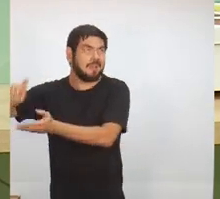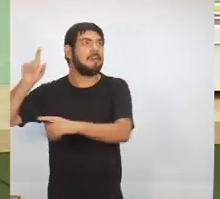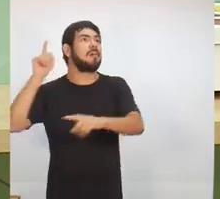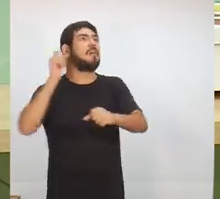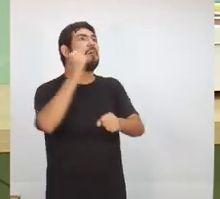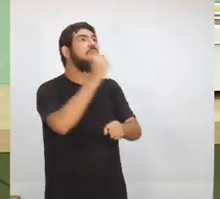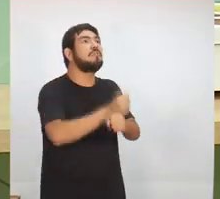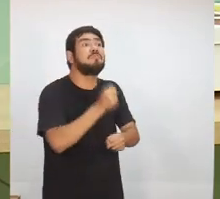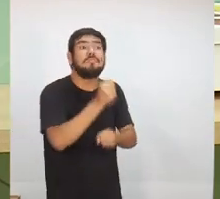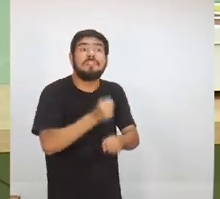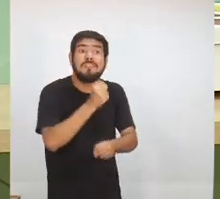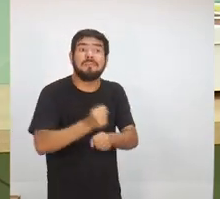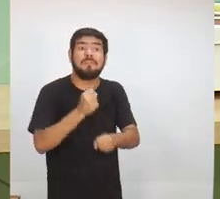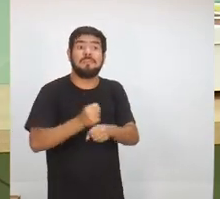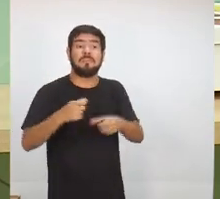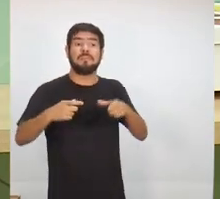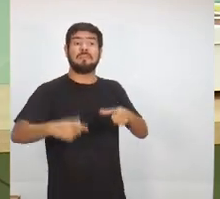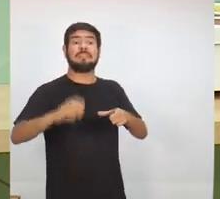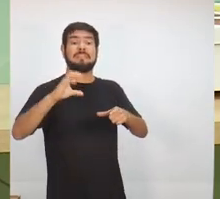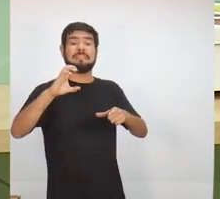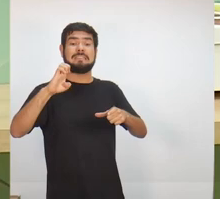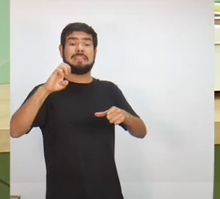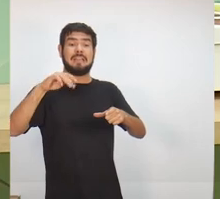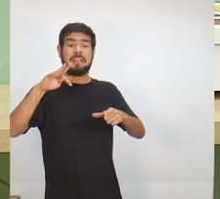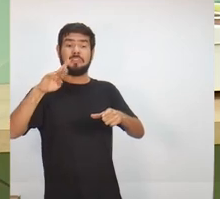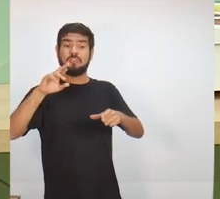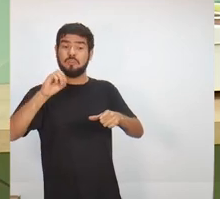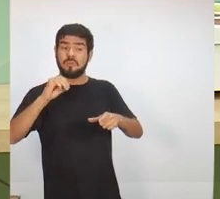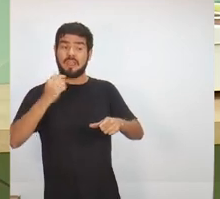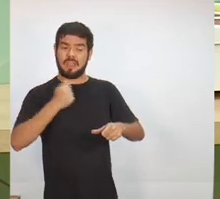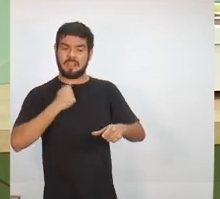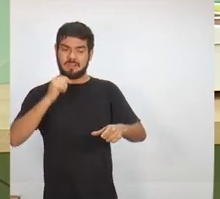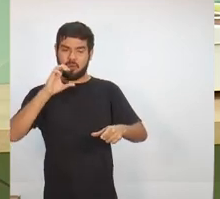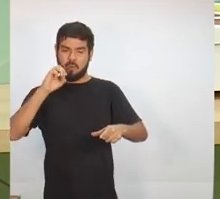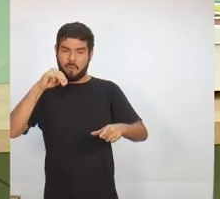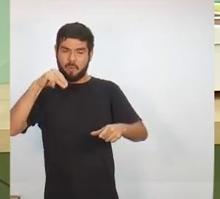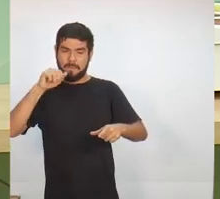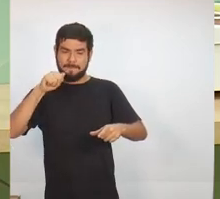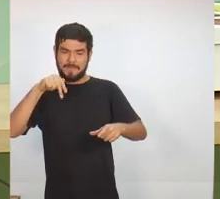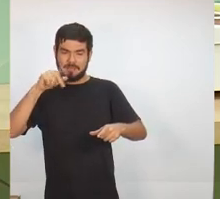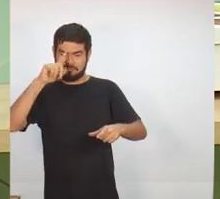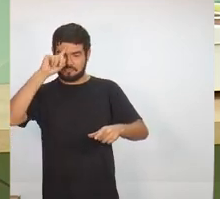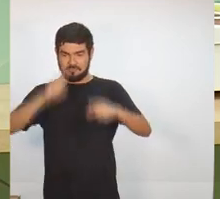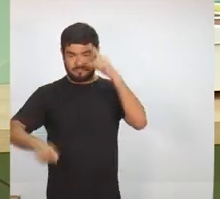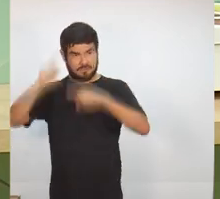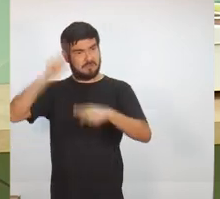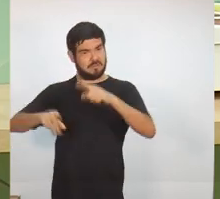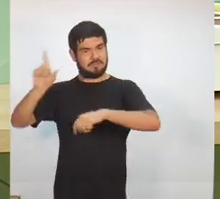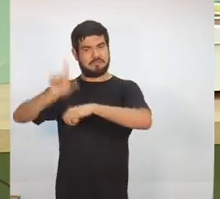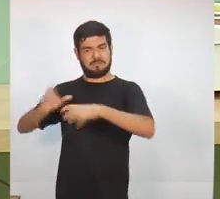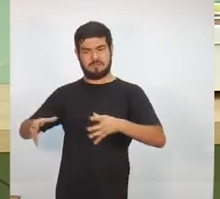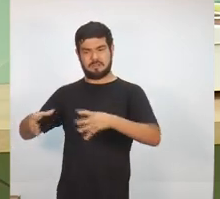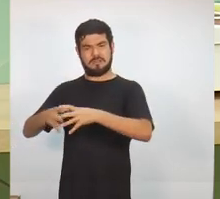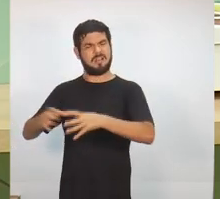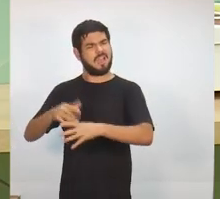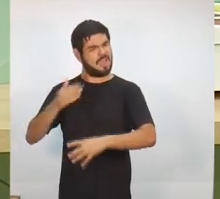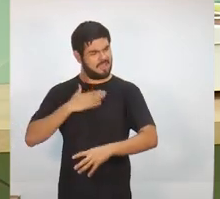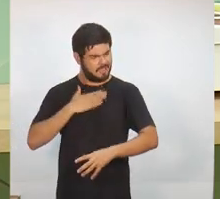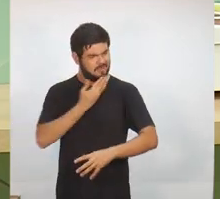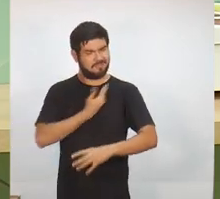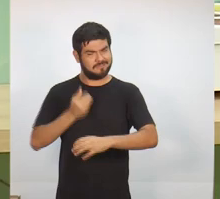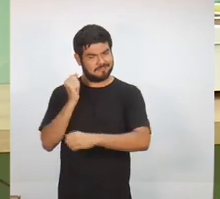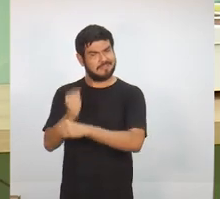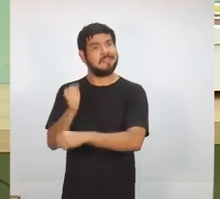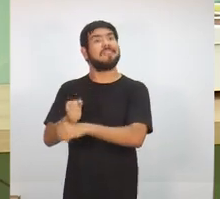centro de comando, que hoje, se tem um centro de comando, foi construído no meu governo. Fizemos o Ronda no bairro, em vários